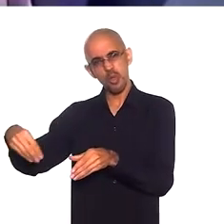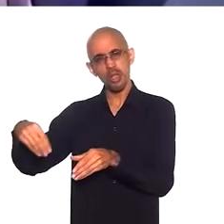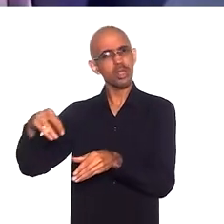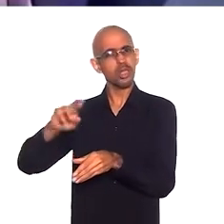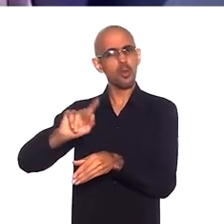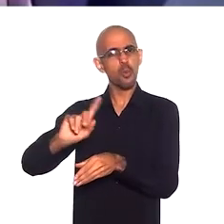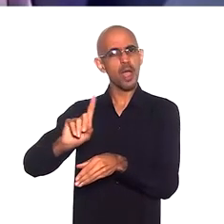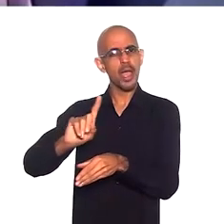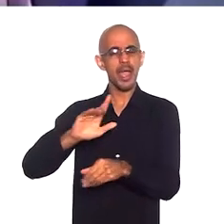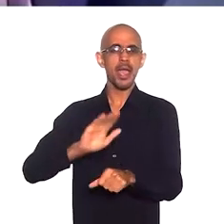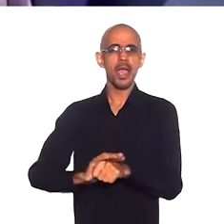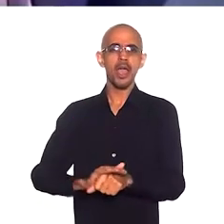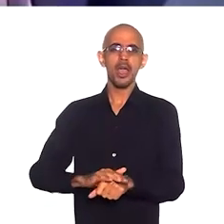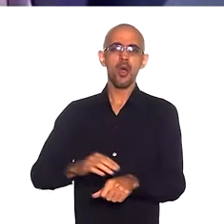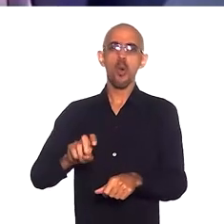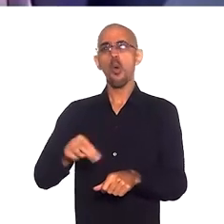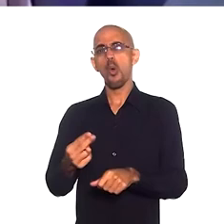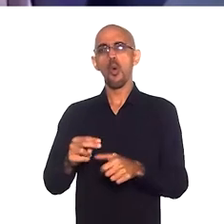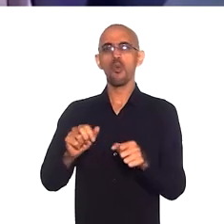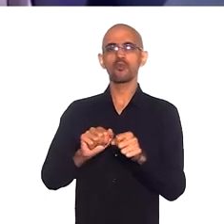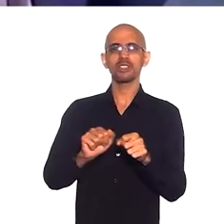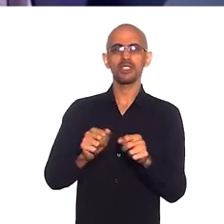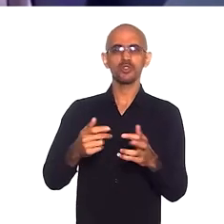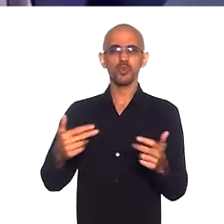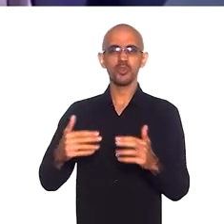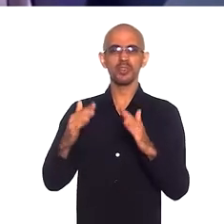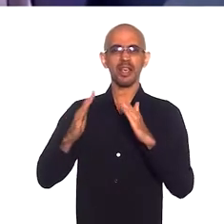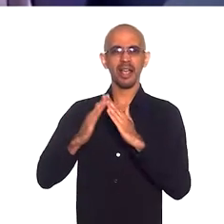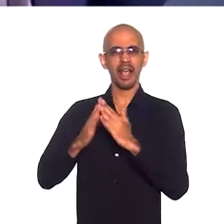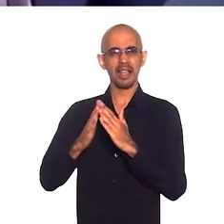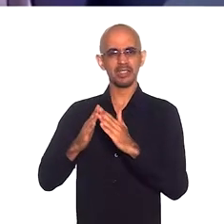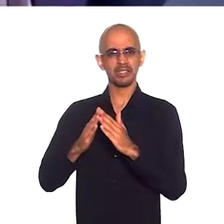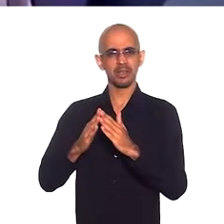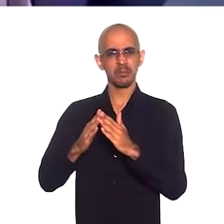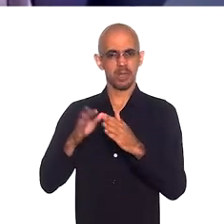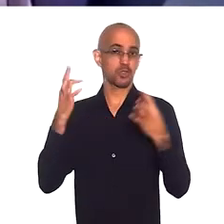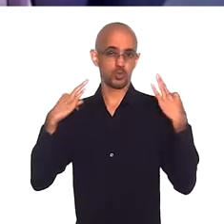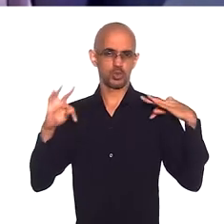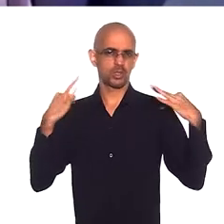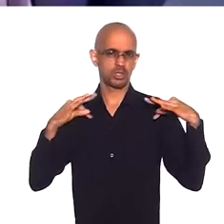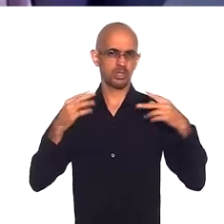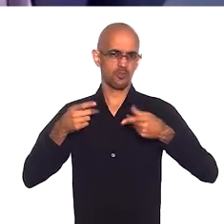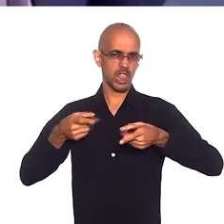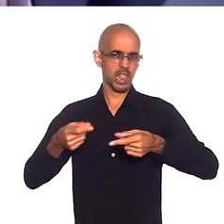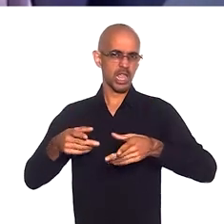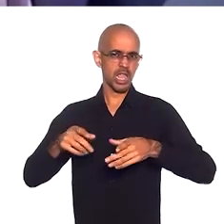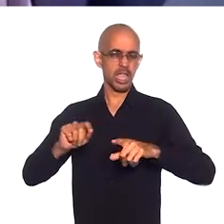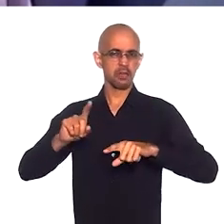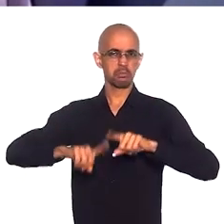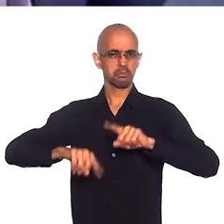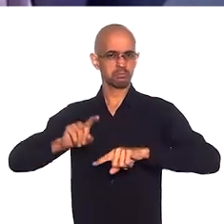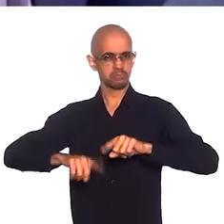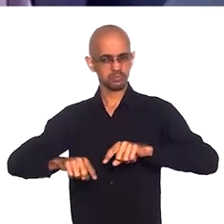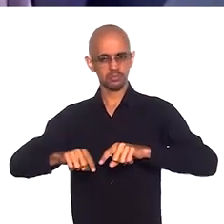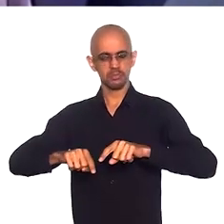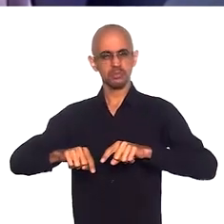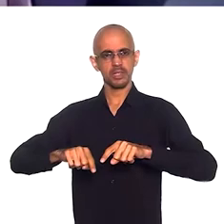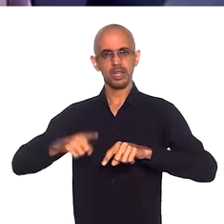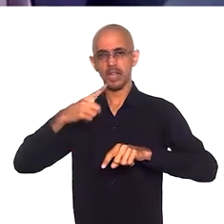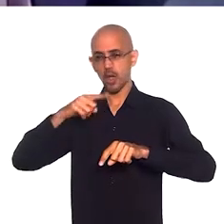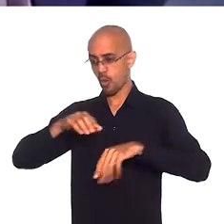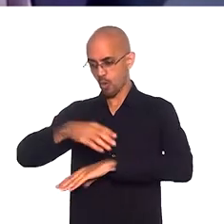só no artesanato, nem só na associação de catadores e